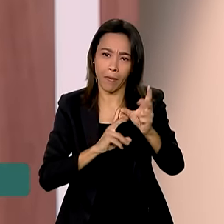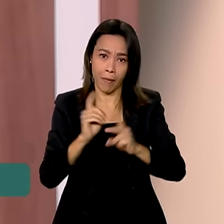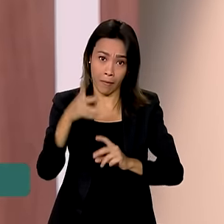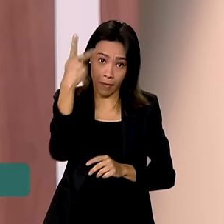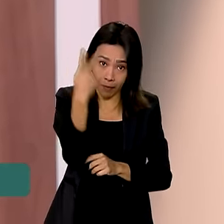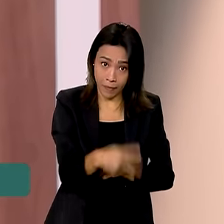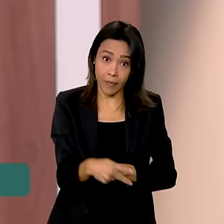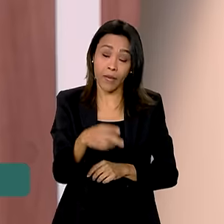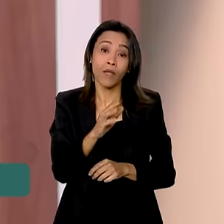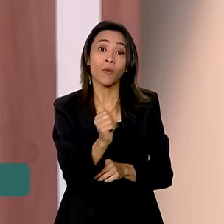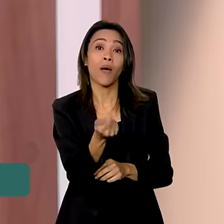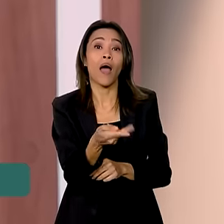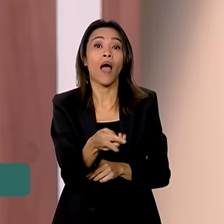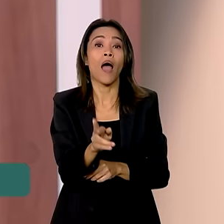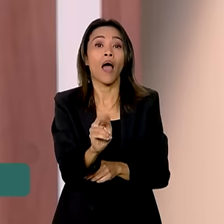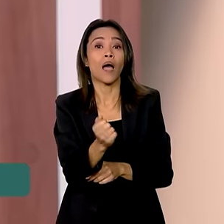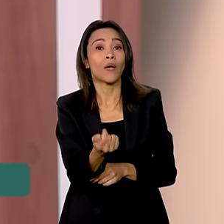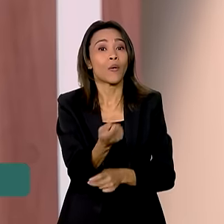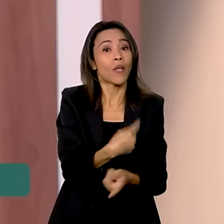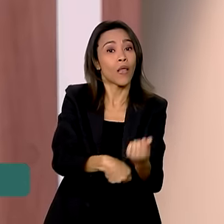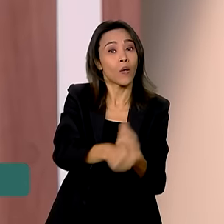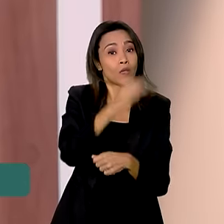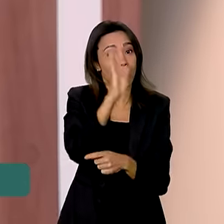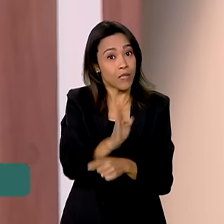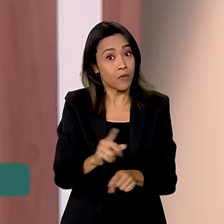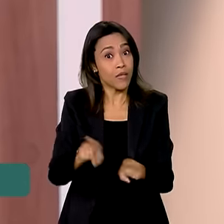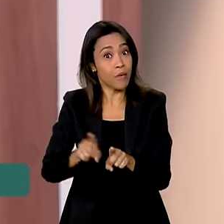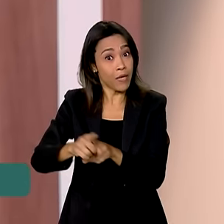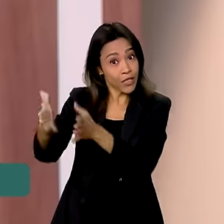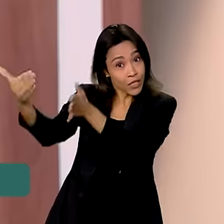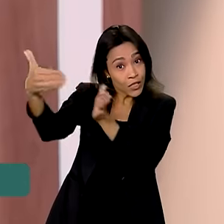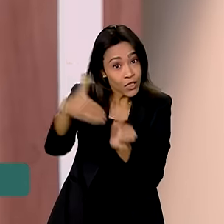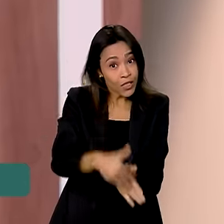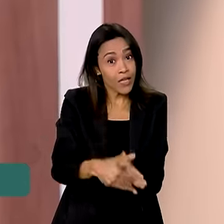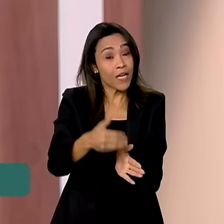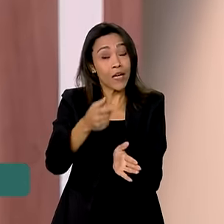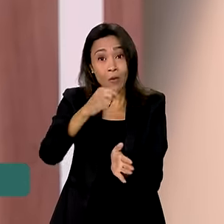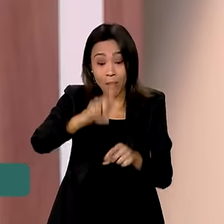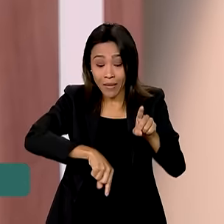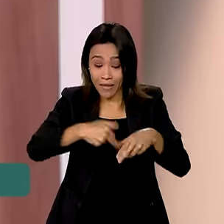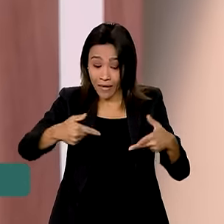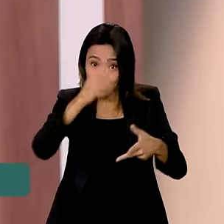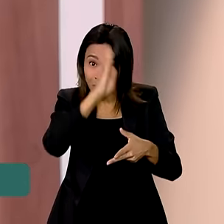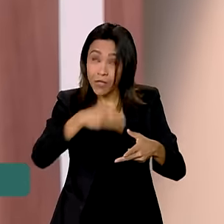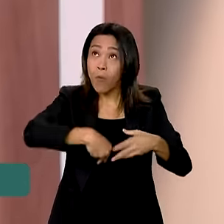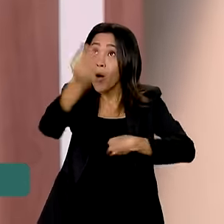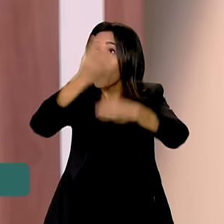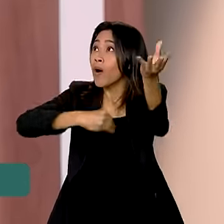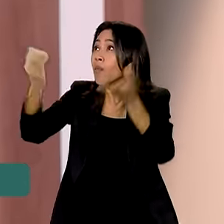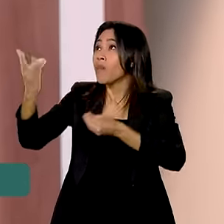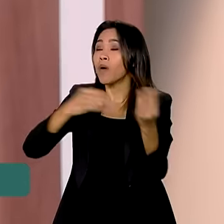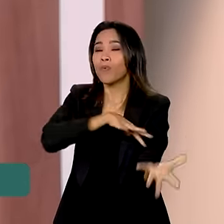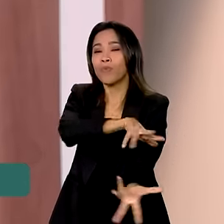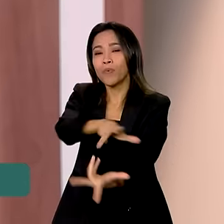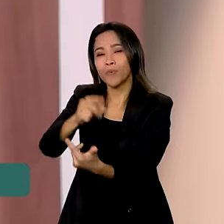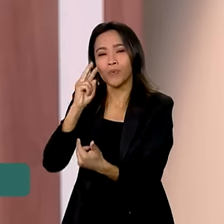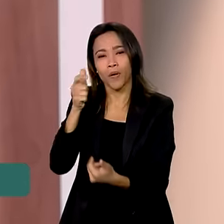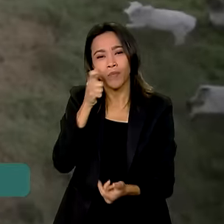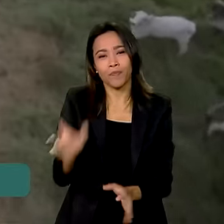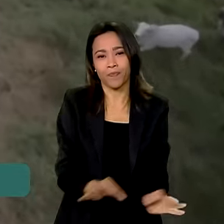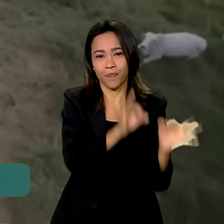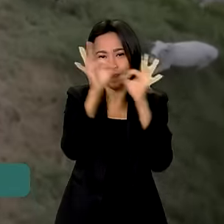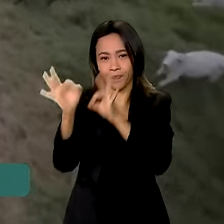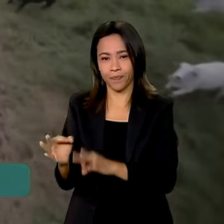E além do continente americano, as vendas brasileiras chegam a todas as partes do mundo. Veja na reportagem de Paulo La Sálvia.